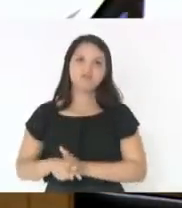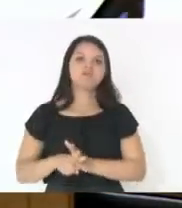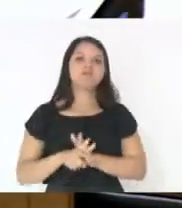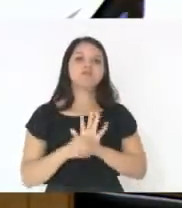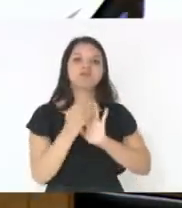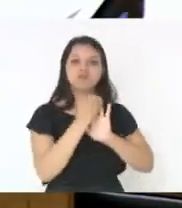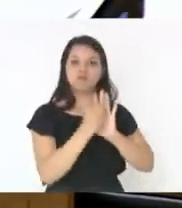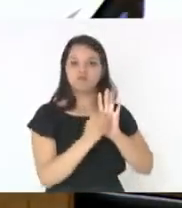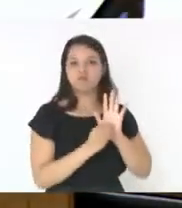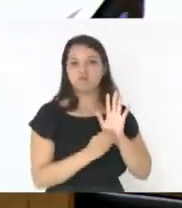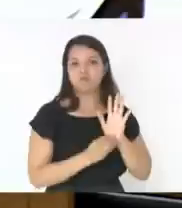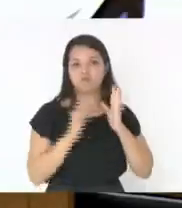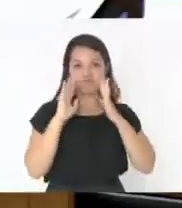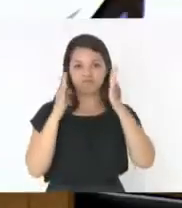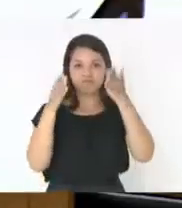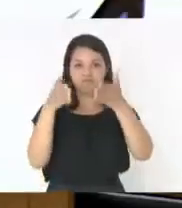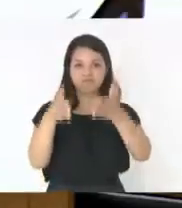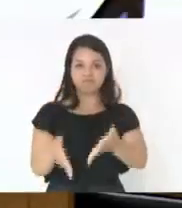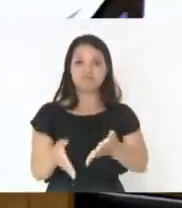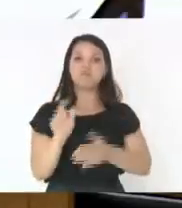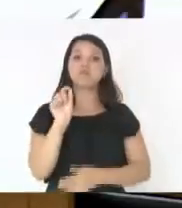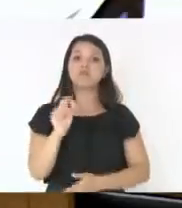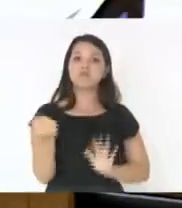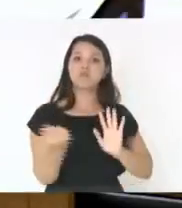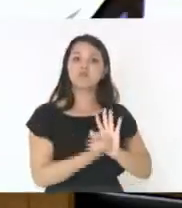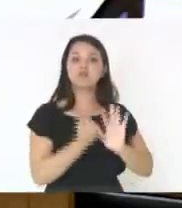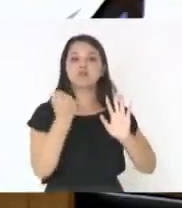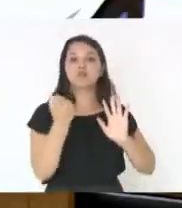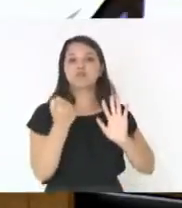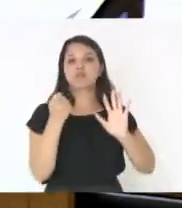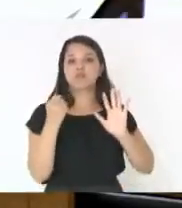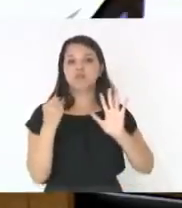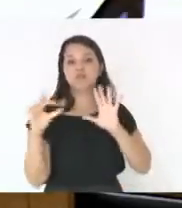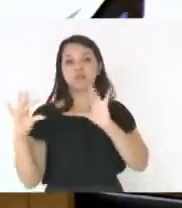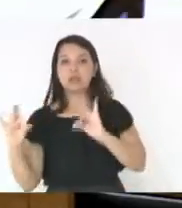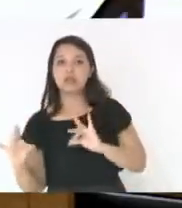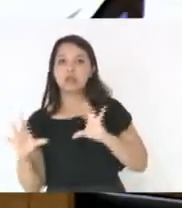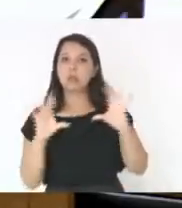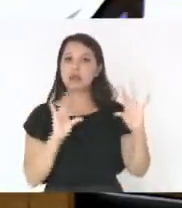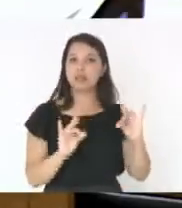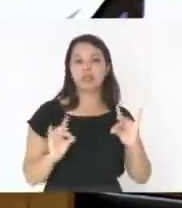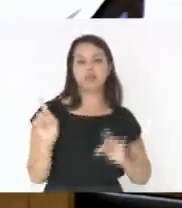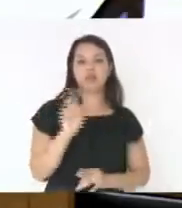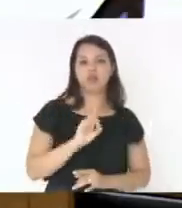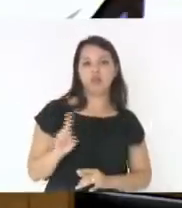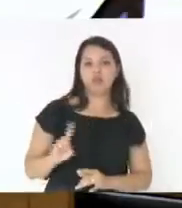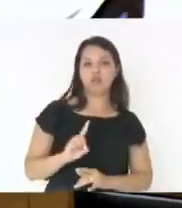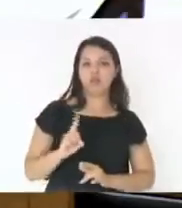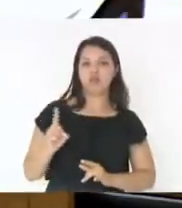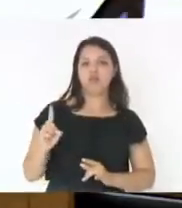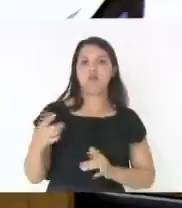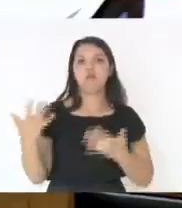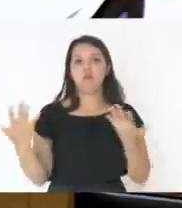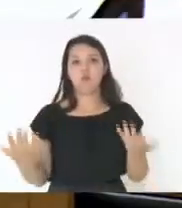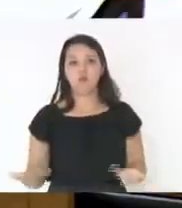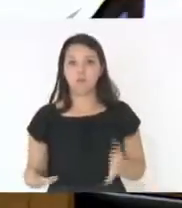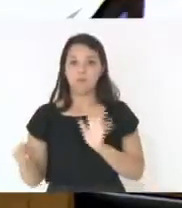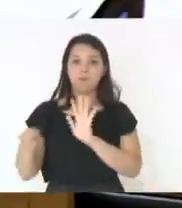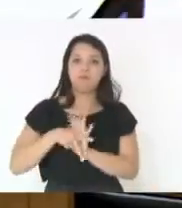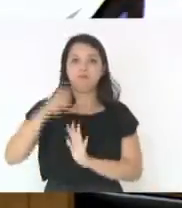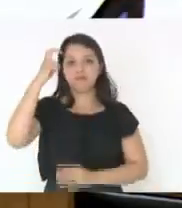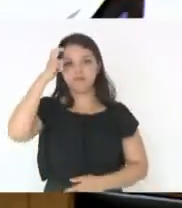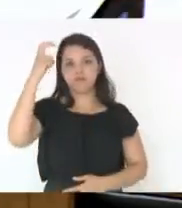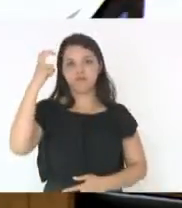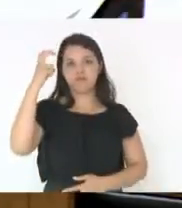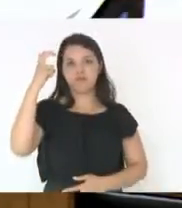o que constitui patrimônio imaterial, material, o que é um bem cultural. Quem sou eu, deputada, para dizer